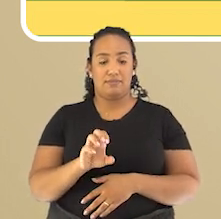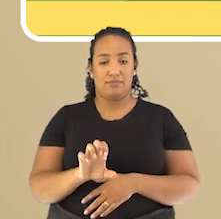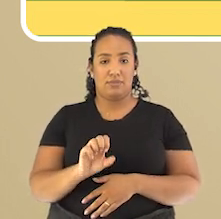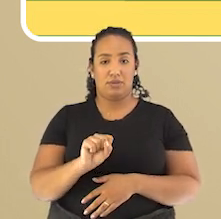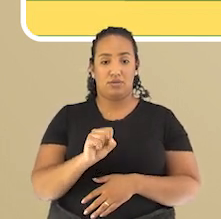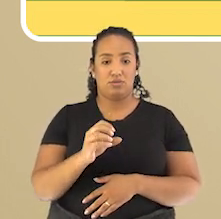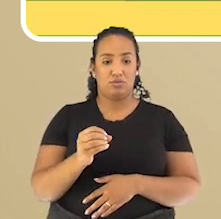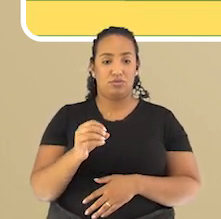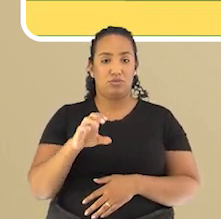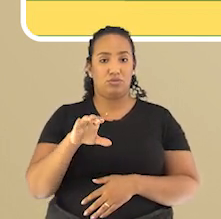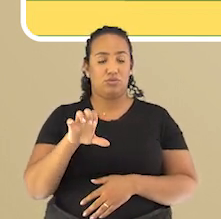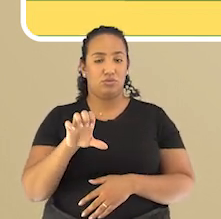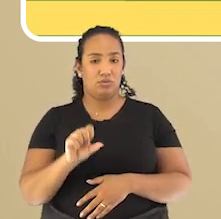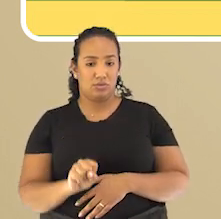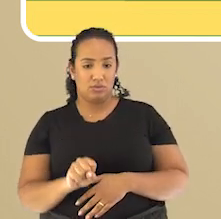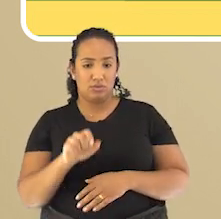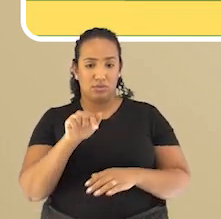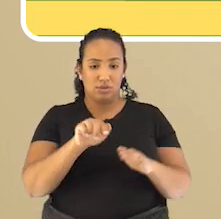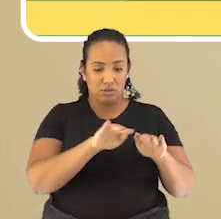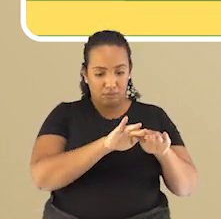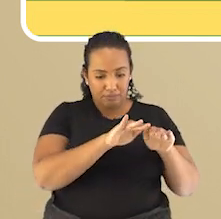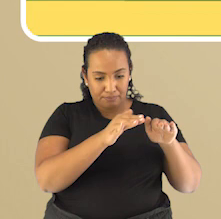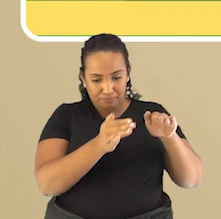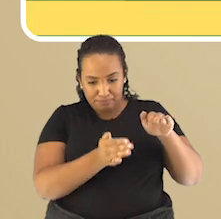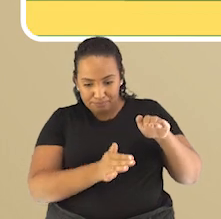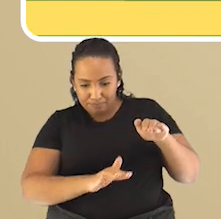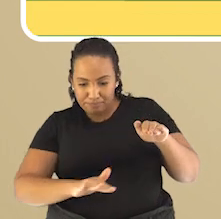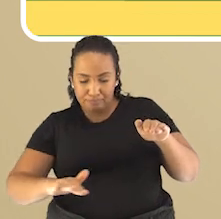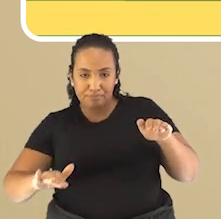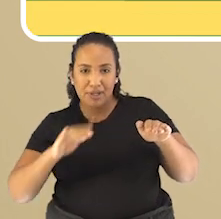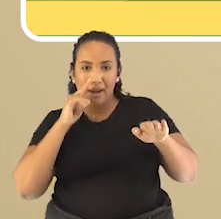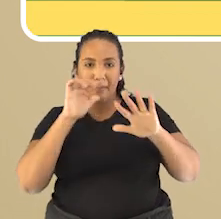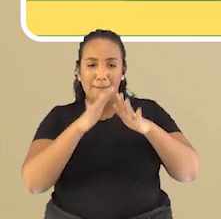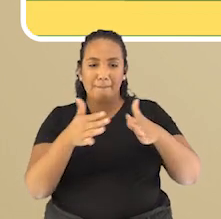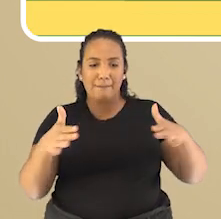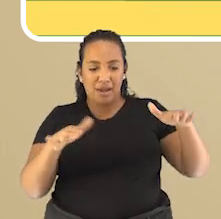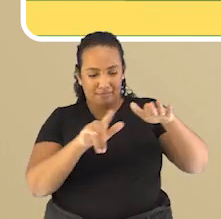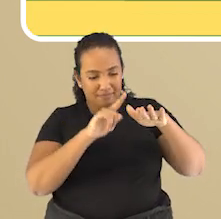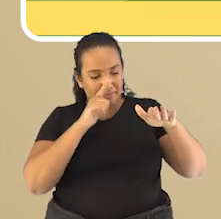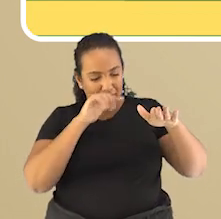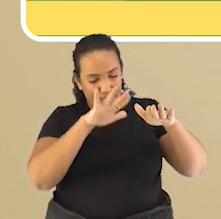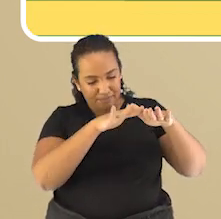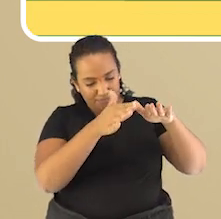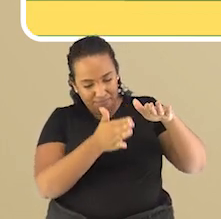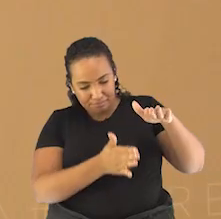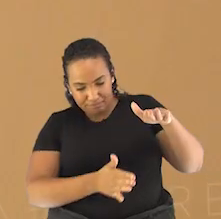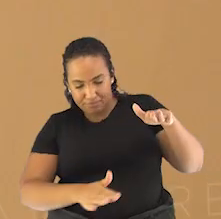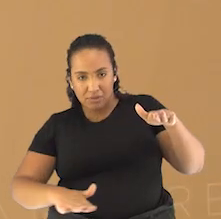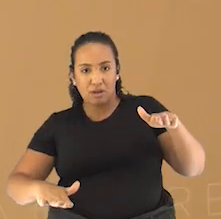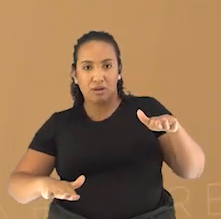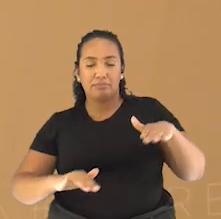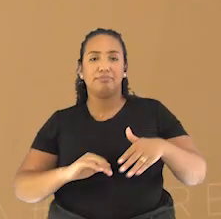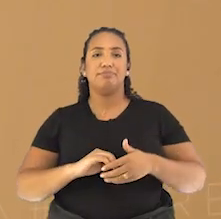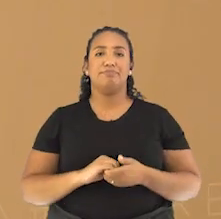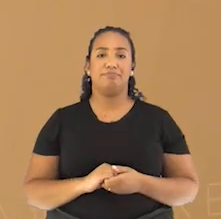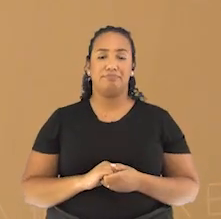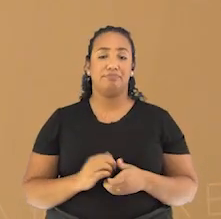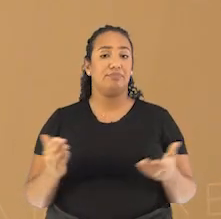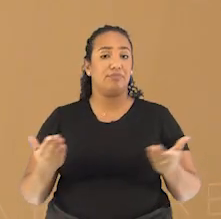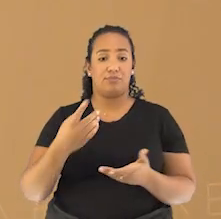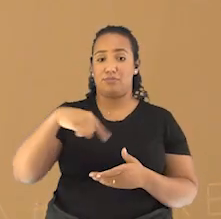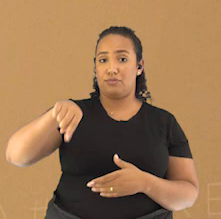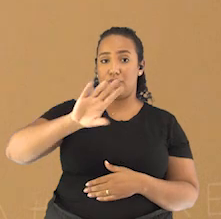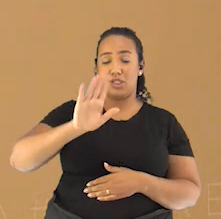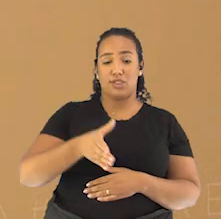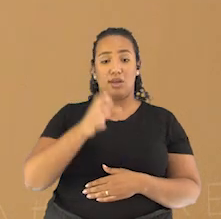mais rebaixadas, que podem estar até mesmo abaixo do nível do mar, como eu havia dito para vocês. Agora que aprendemos